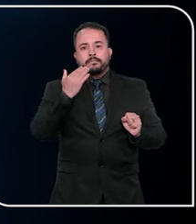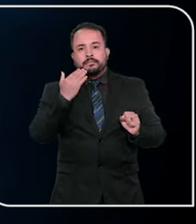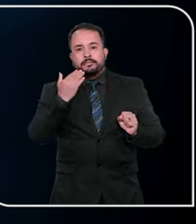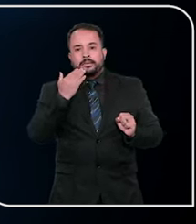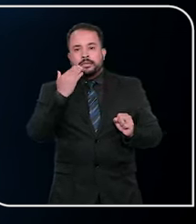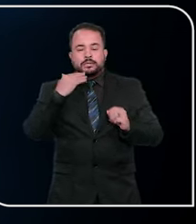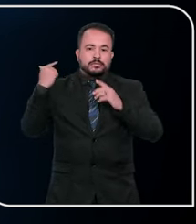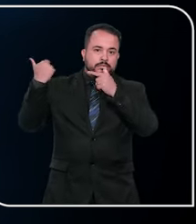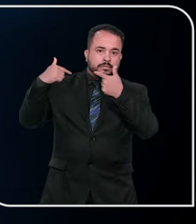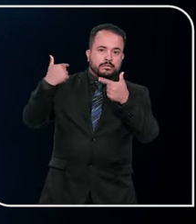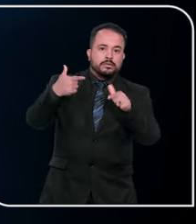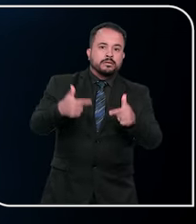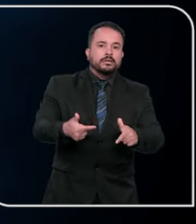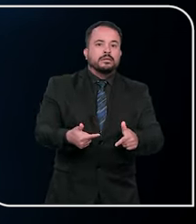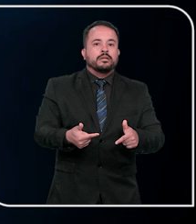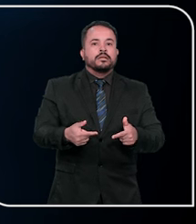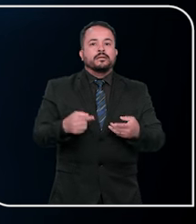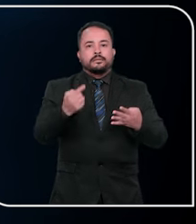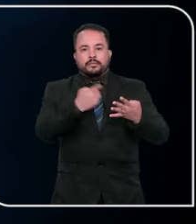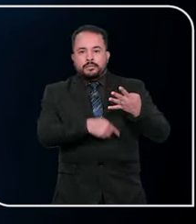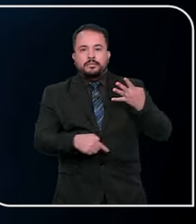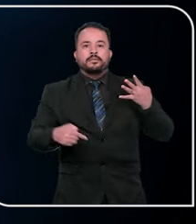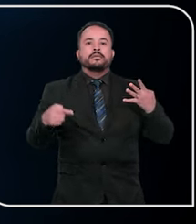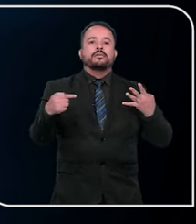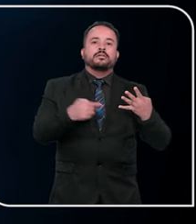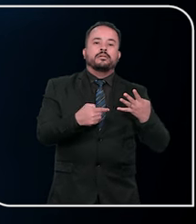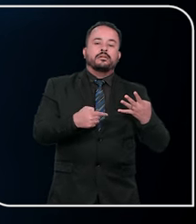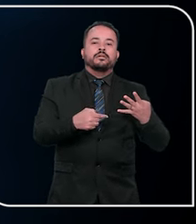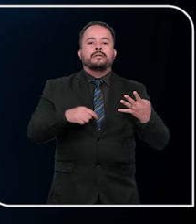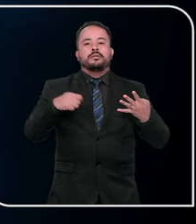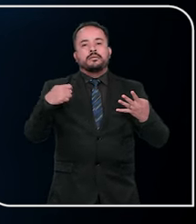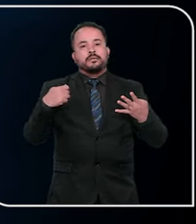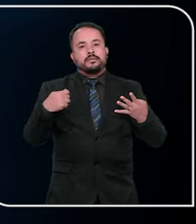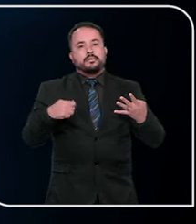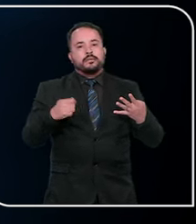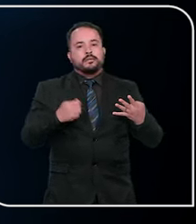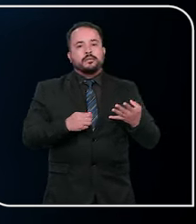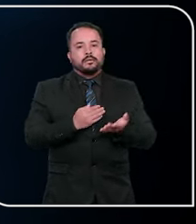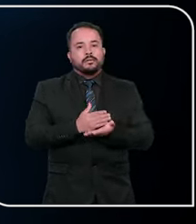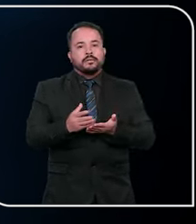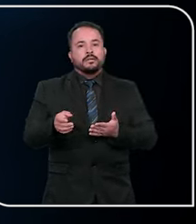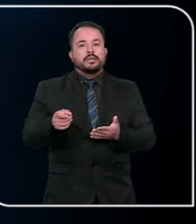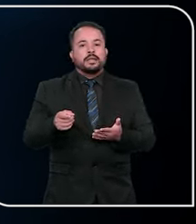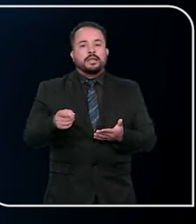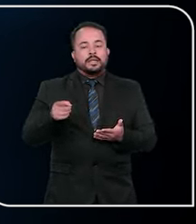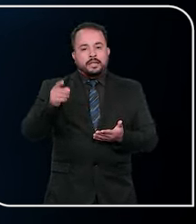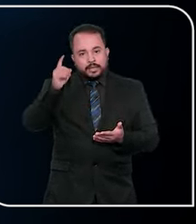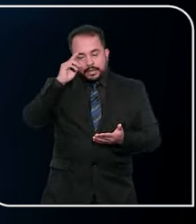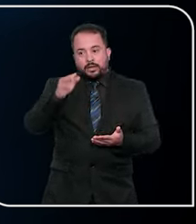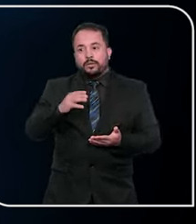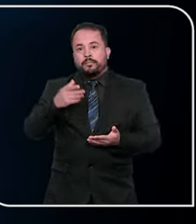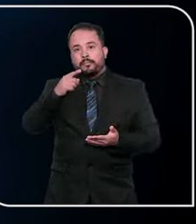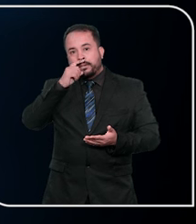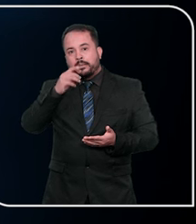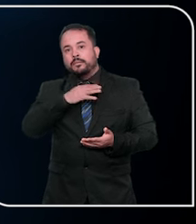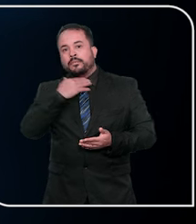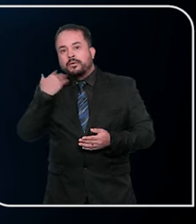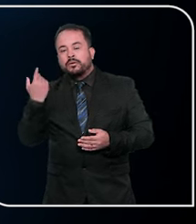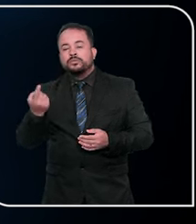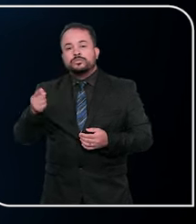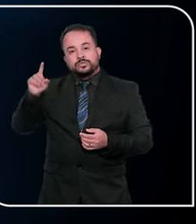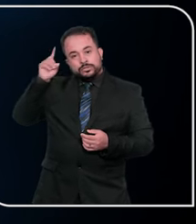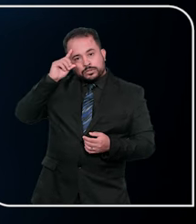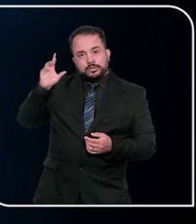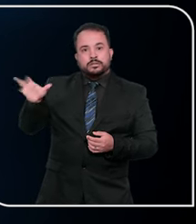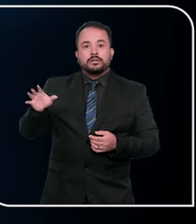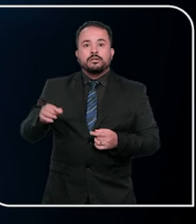parte na herança começa a correr na abertura da sucessão, isto é, na data da morte do suposto pai